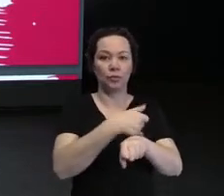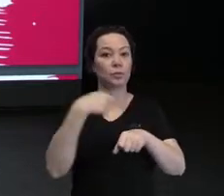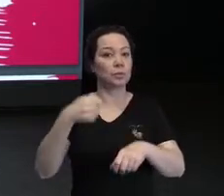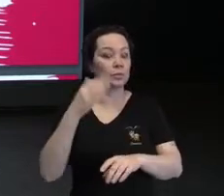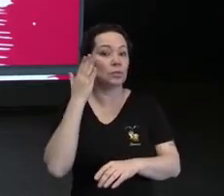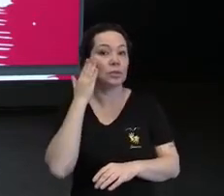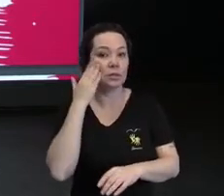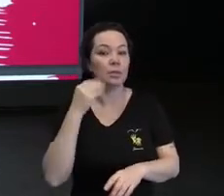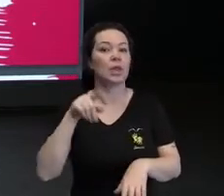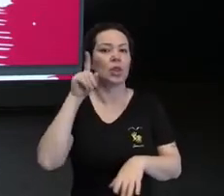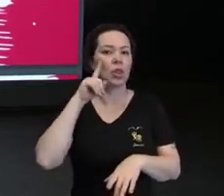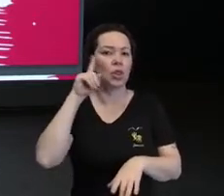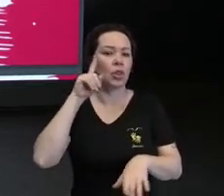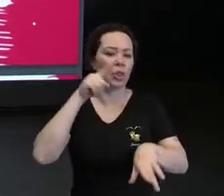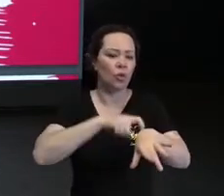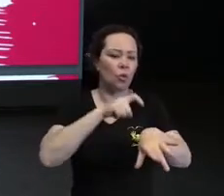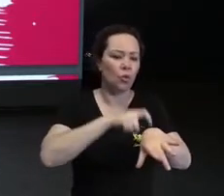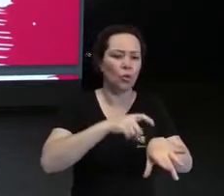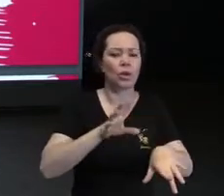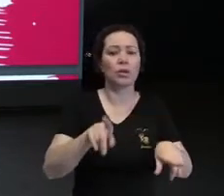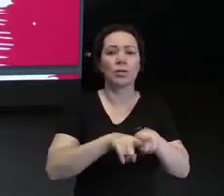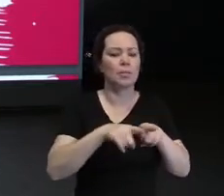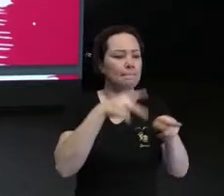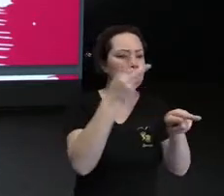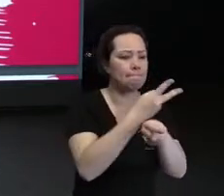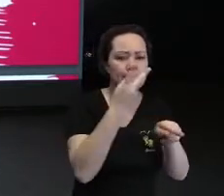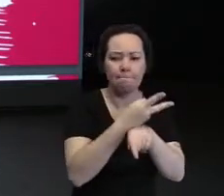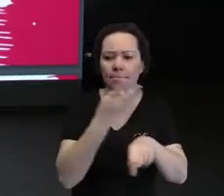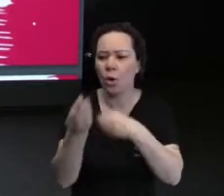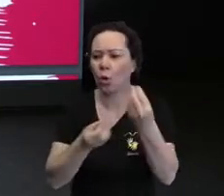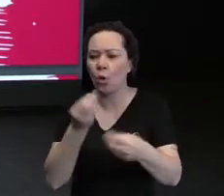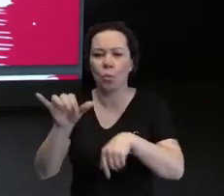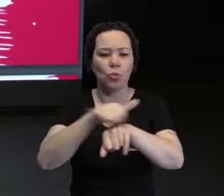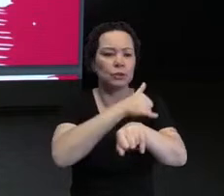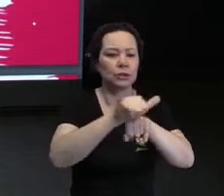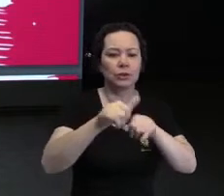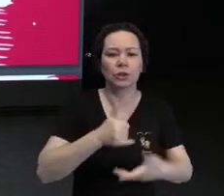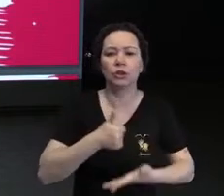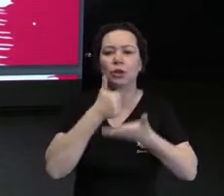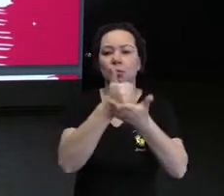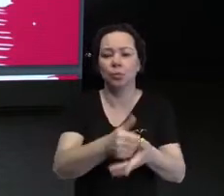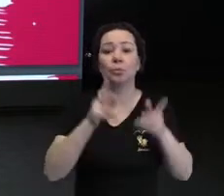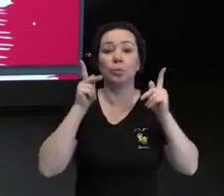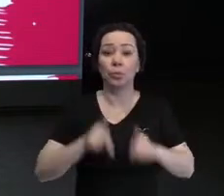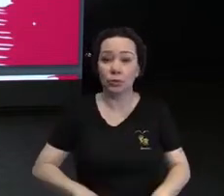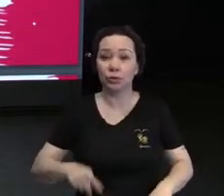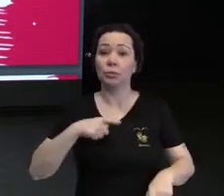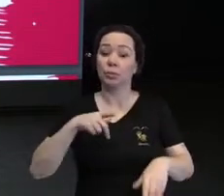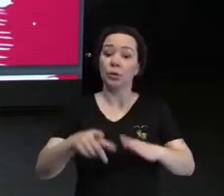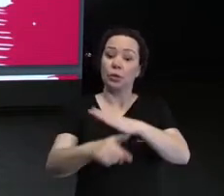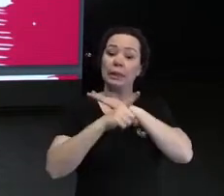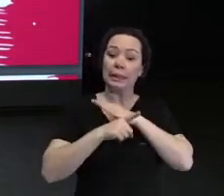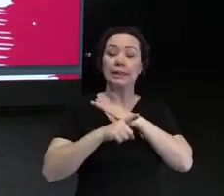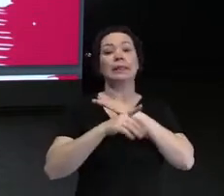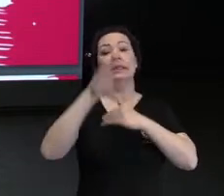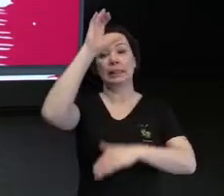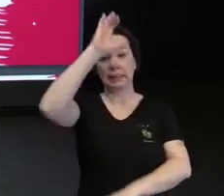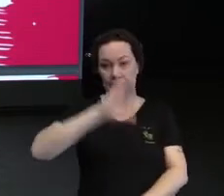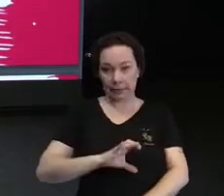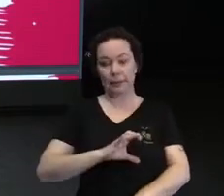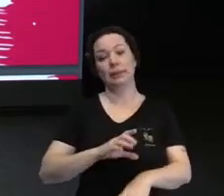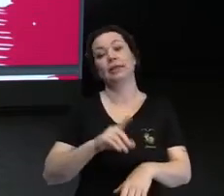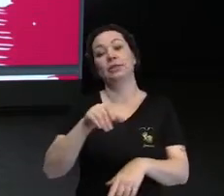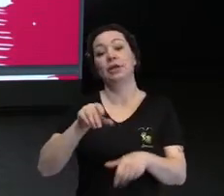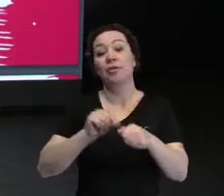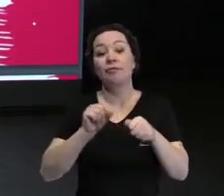estar o tempo inteiro procurando recursos e estratégias de apoio para as pessoas que eu atendo, que tenham a linguagem e que gere